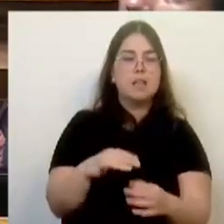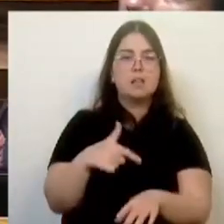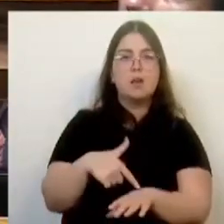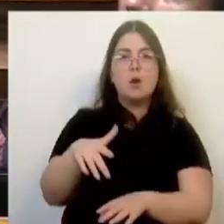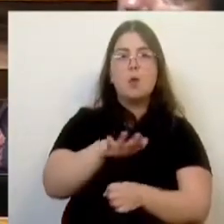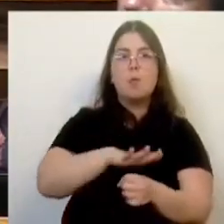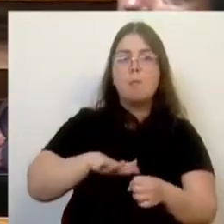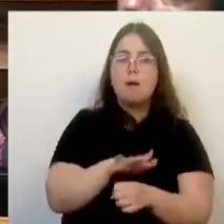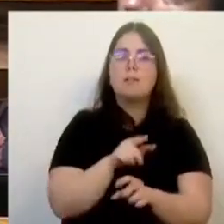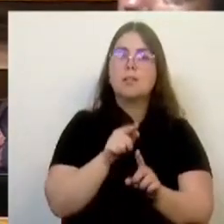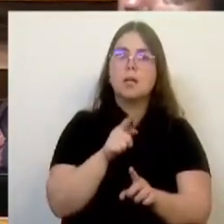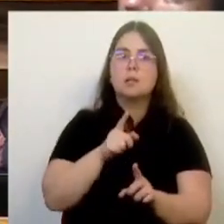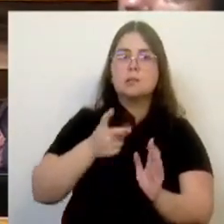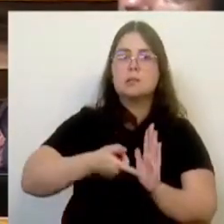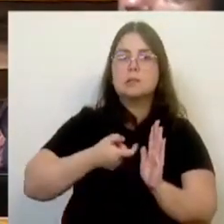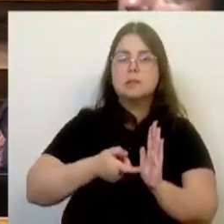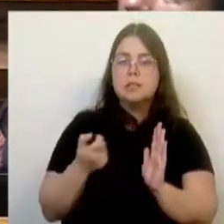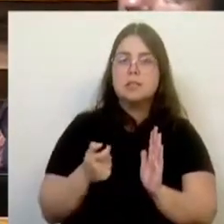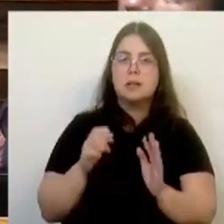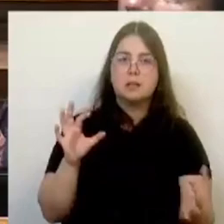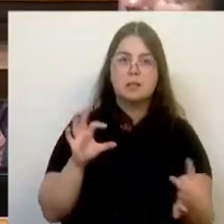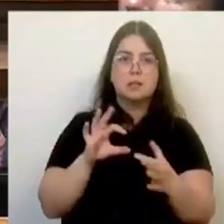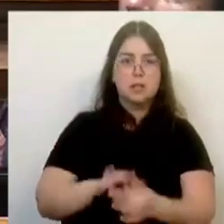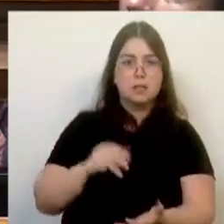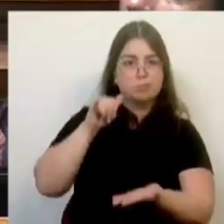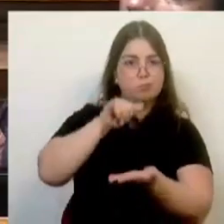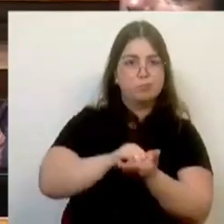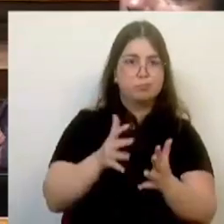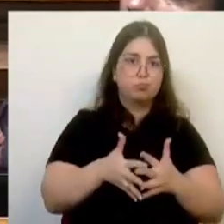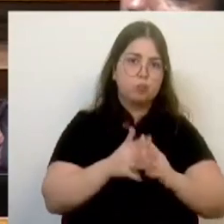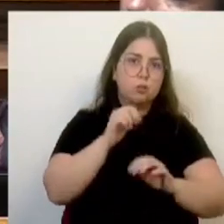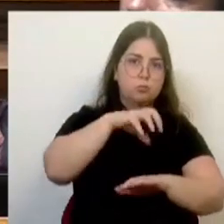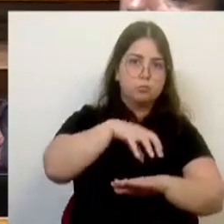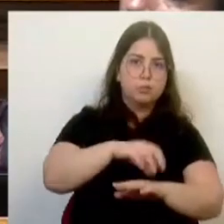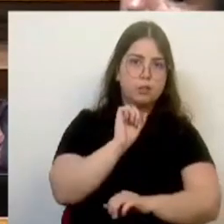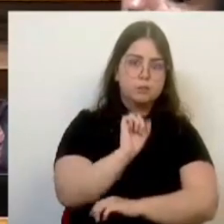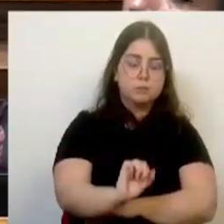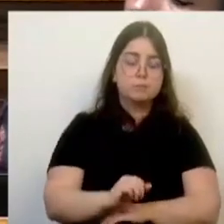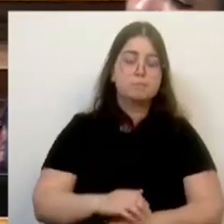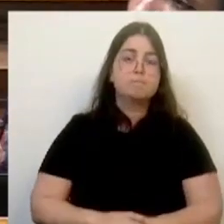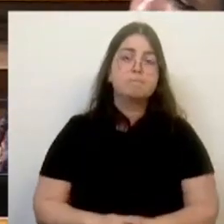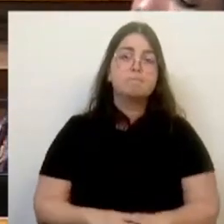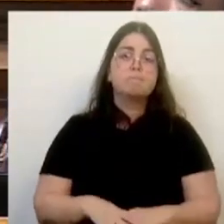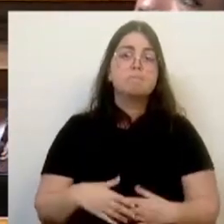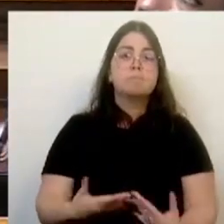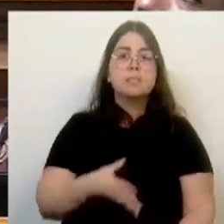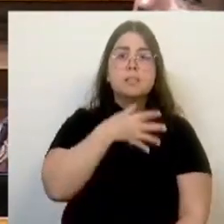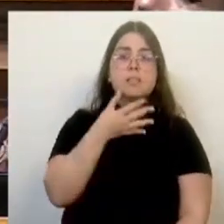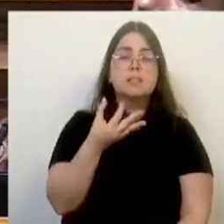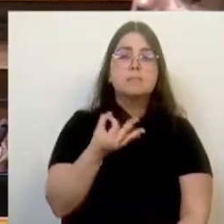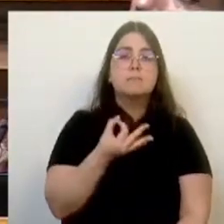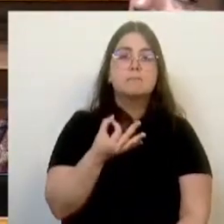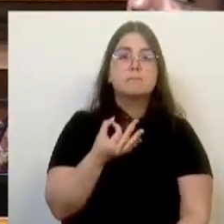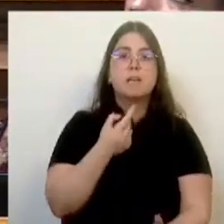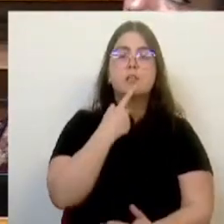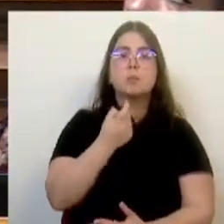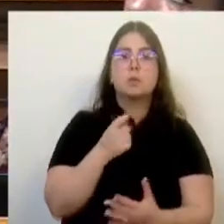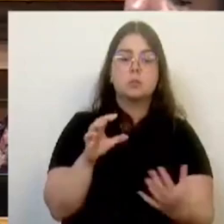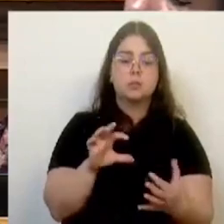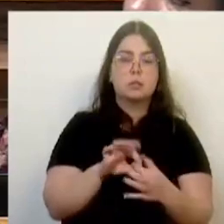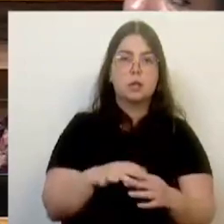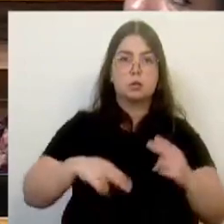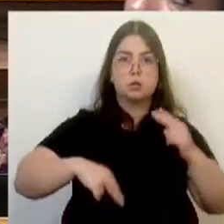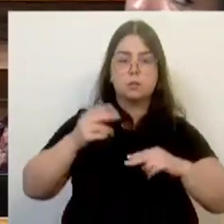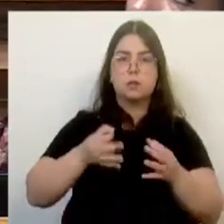essencial como a das infraestruturas aeroportuárias. Dito isto, as questões que o Tribunal de Contas levanta são realmente muito